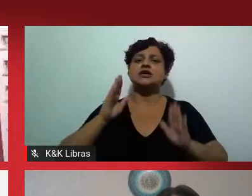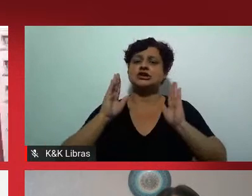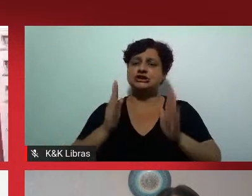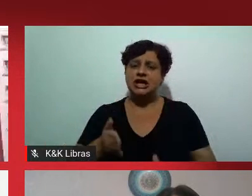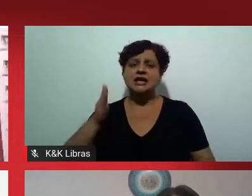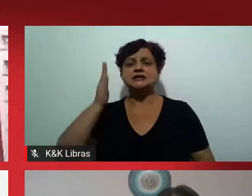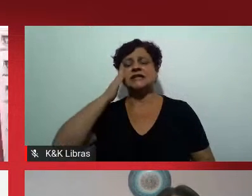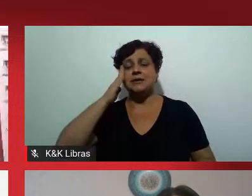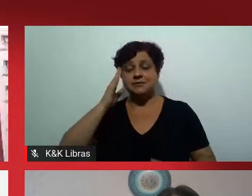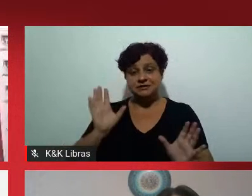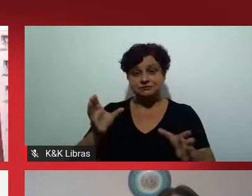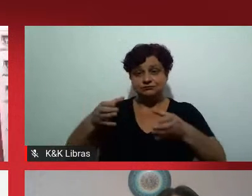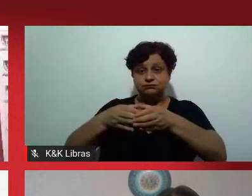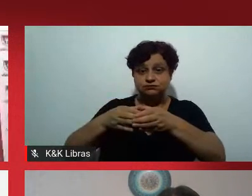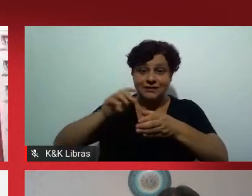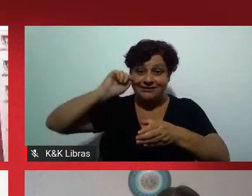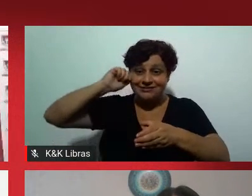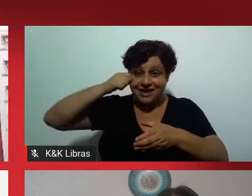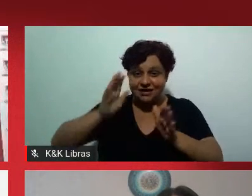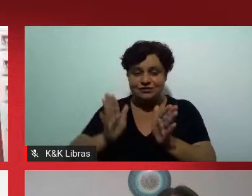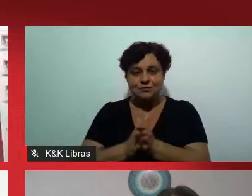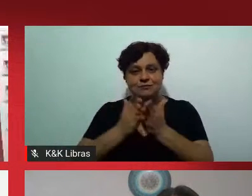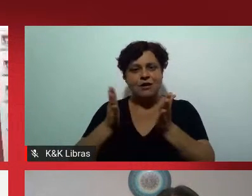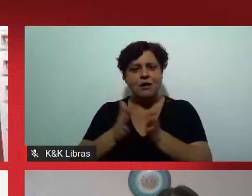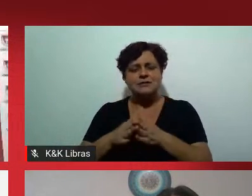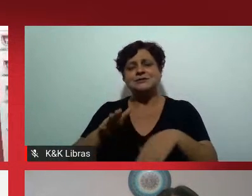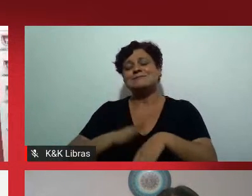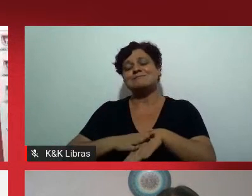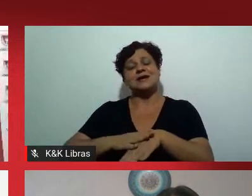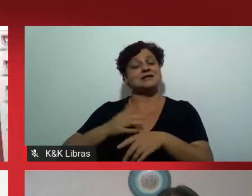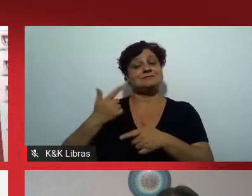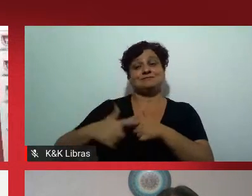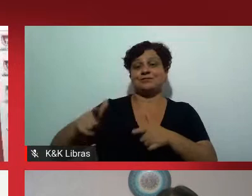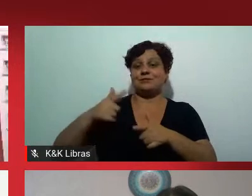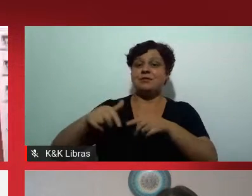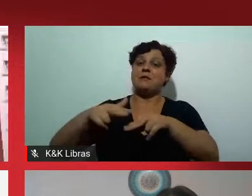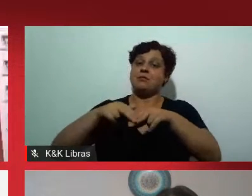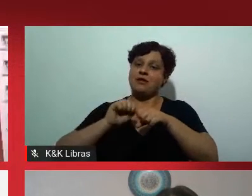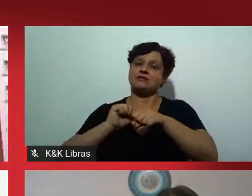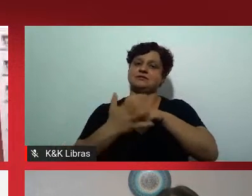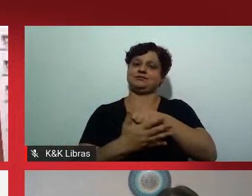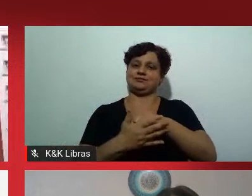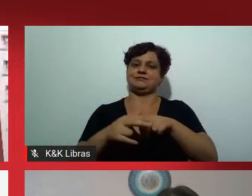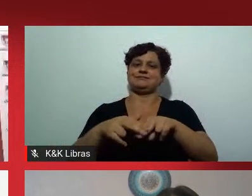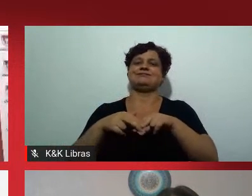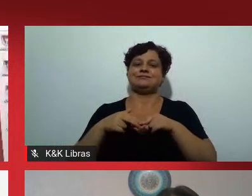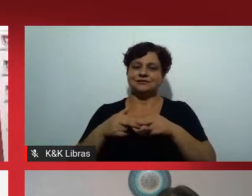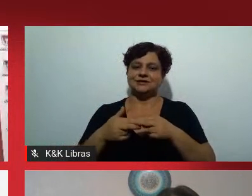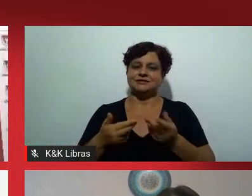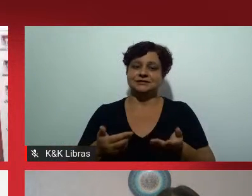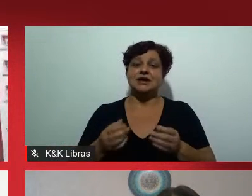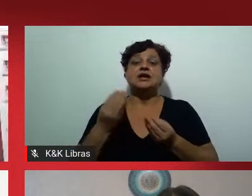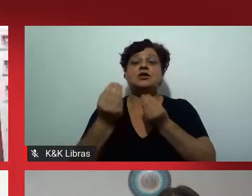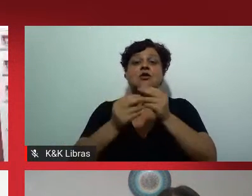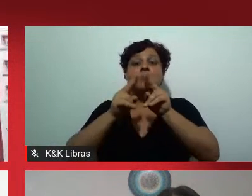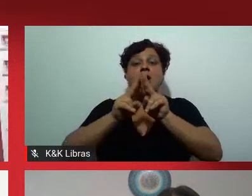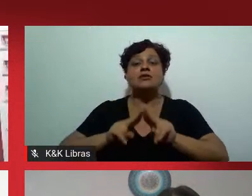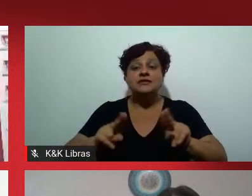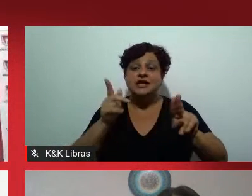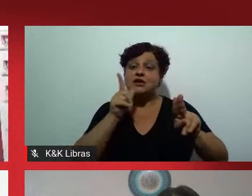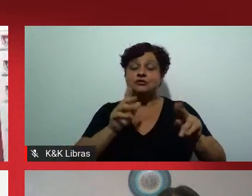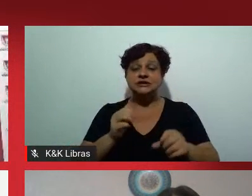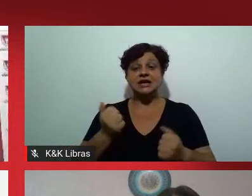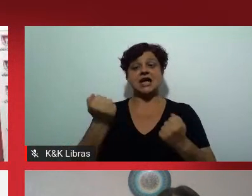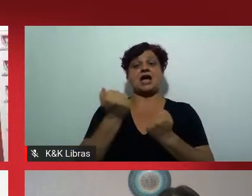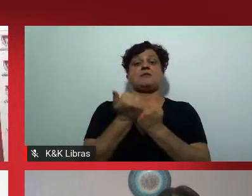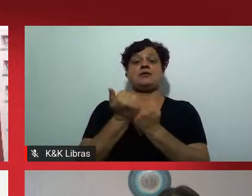as populações negras, as populações pobres serão as mais atingidas pela pandemia. Então, qual é o papel da universidade em se antecipar